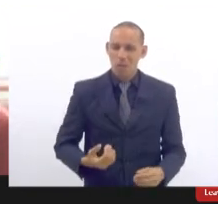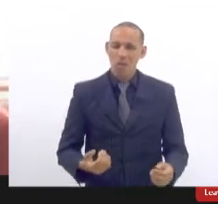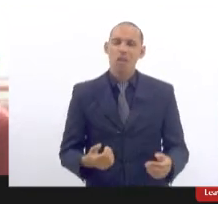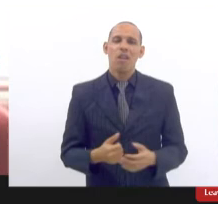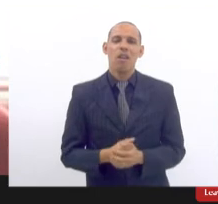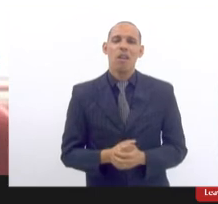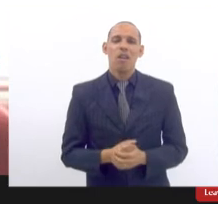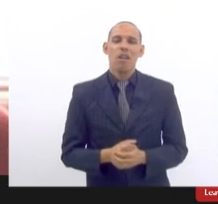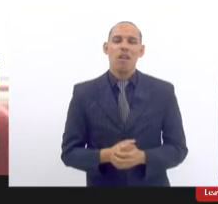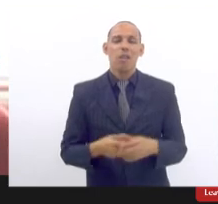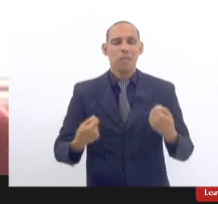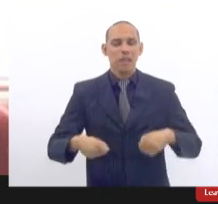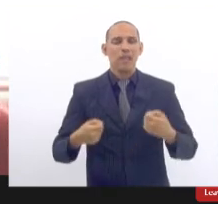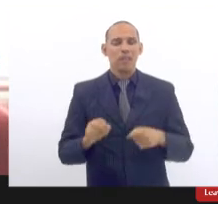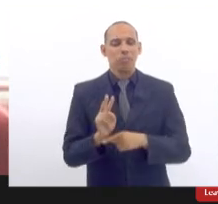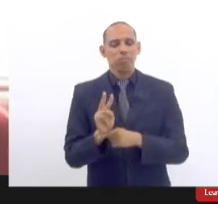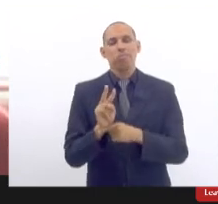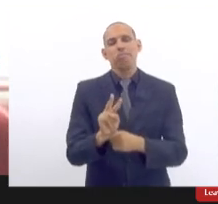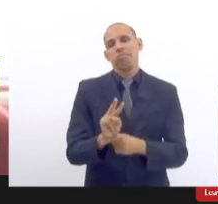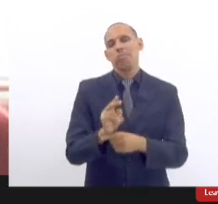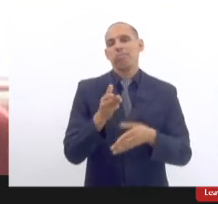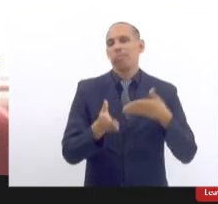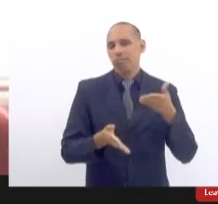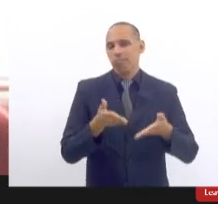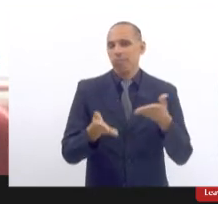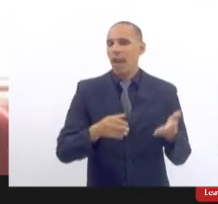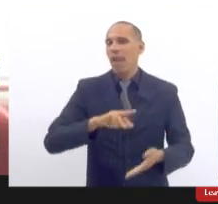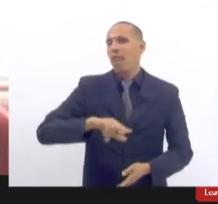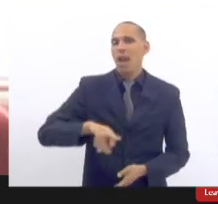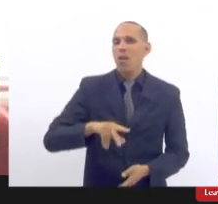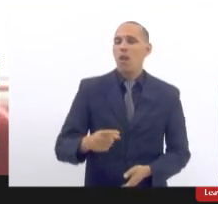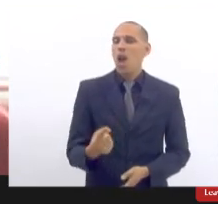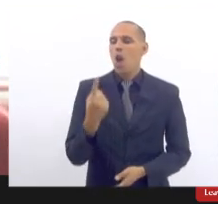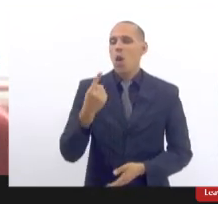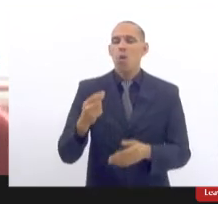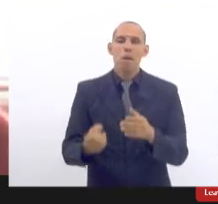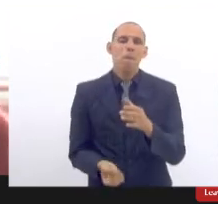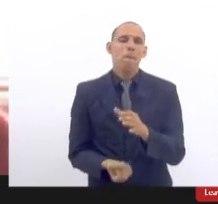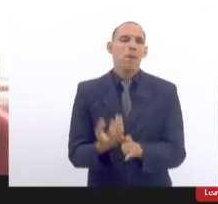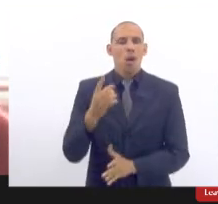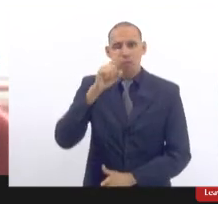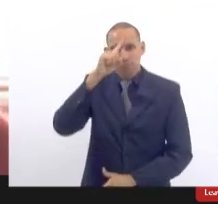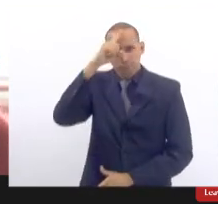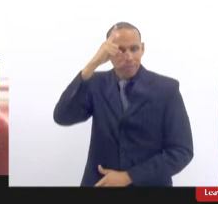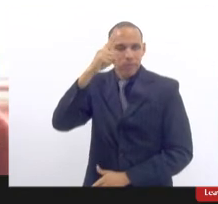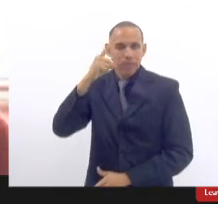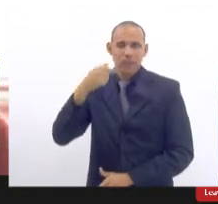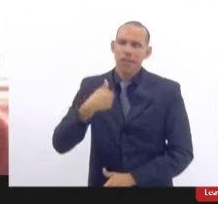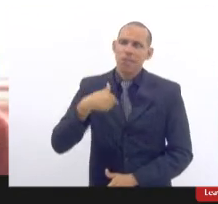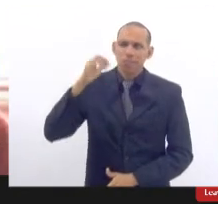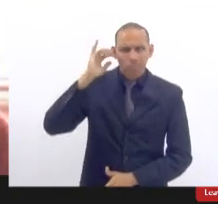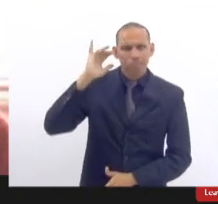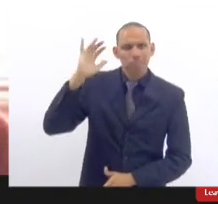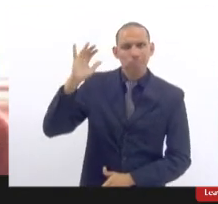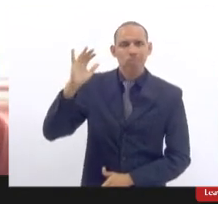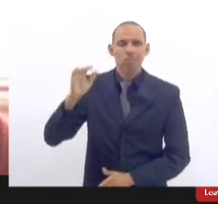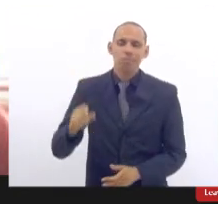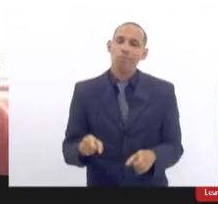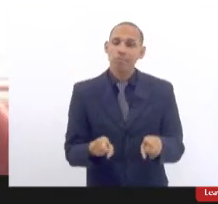dessa situação não é um caso autoprovocado aqui nas minhas reflexões e